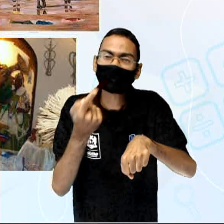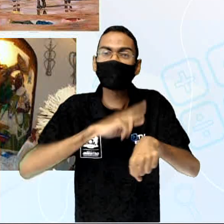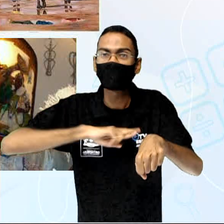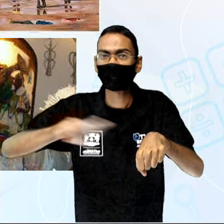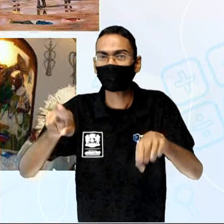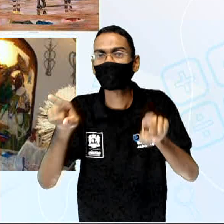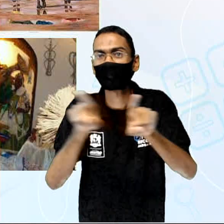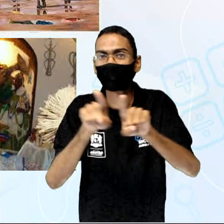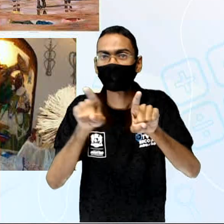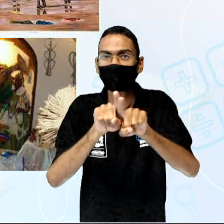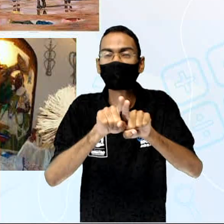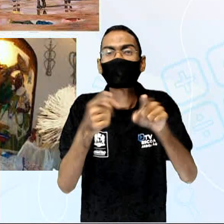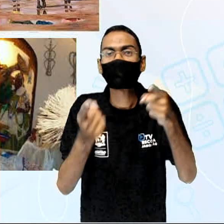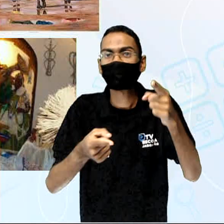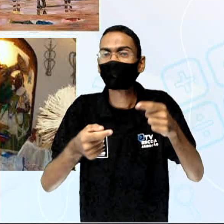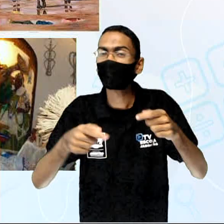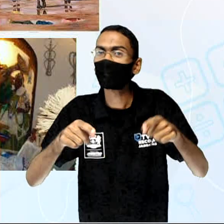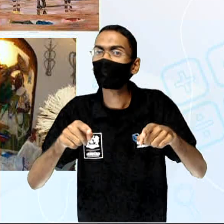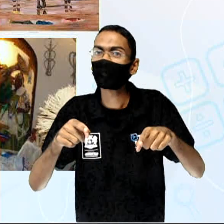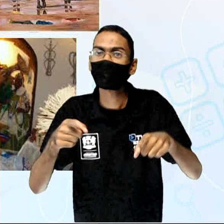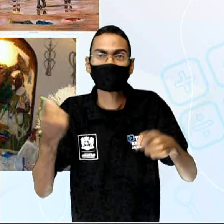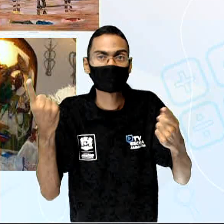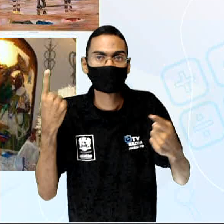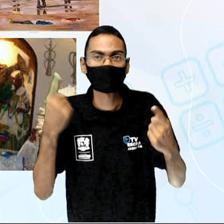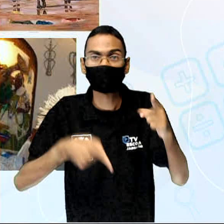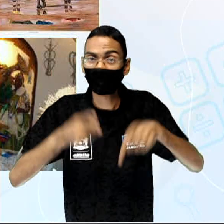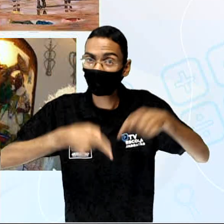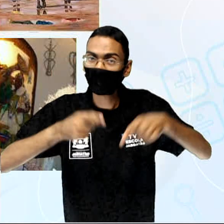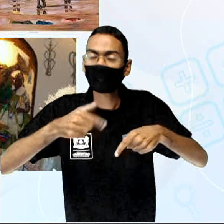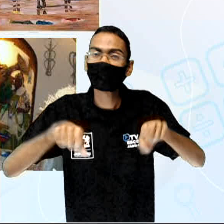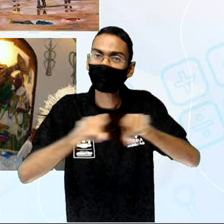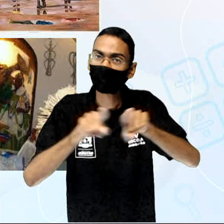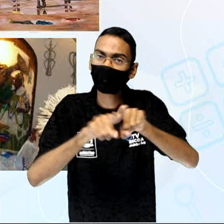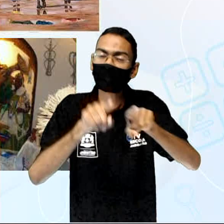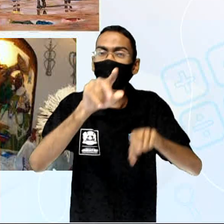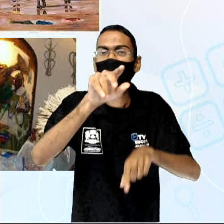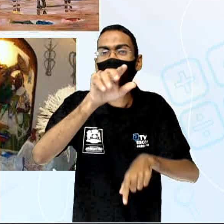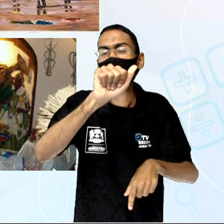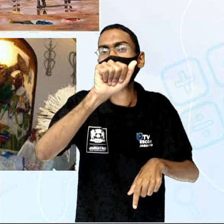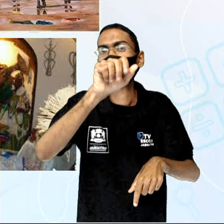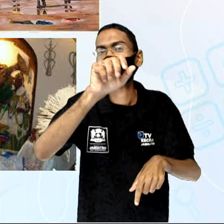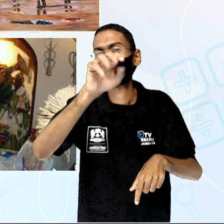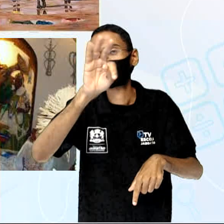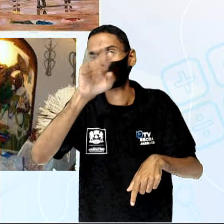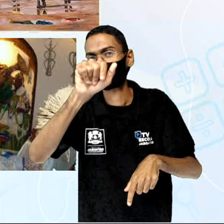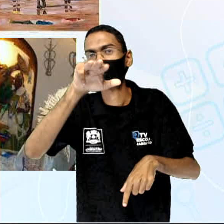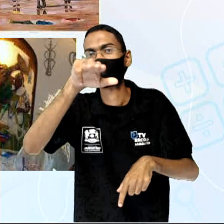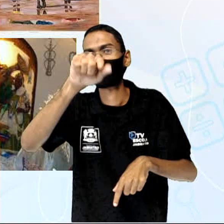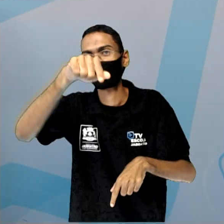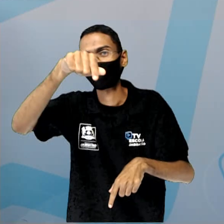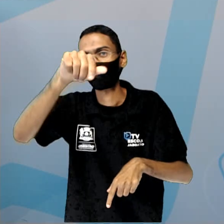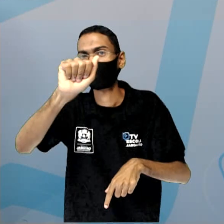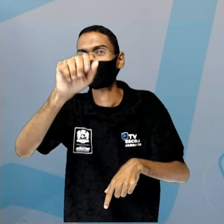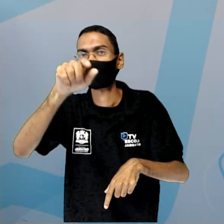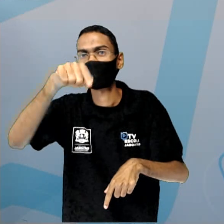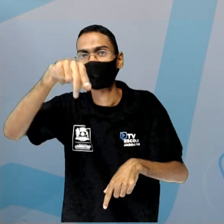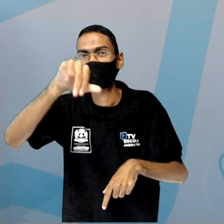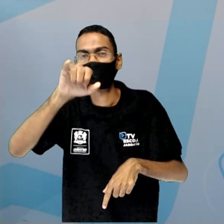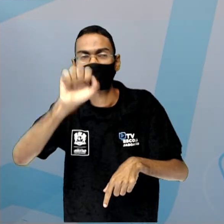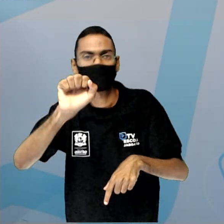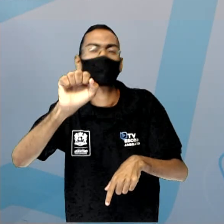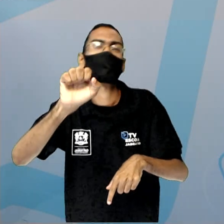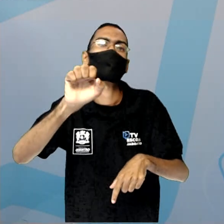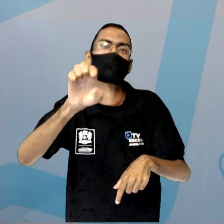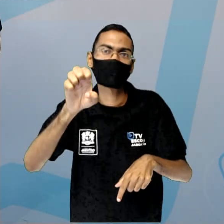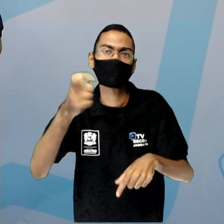atabaque, né? Para inspirar os, digamos assim, a musicalidade, né? Os